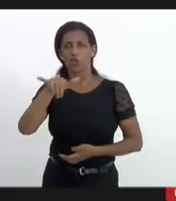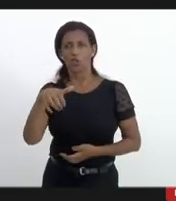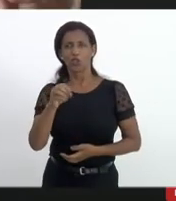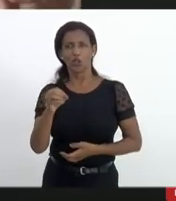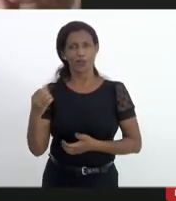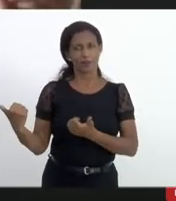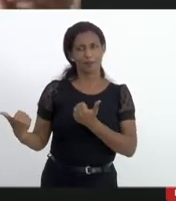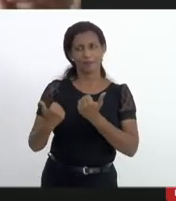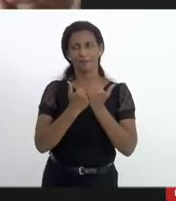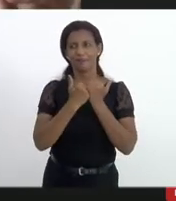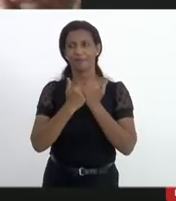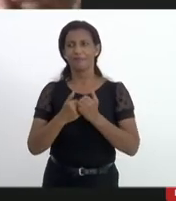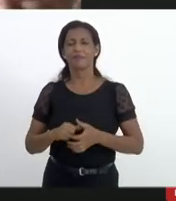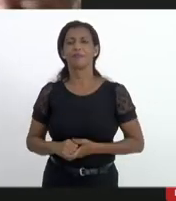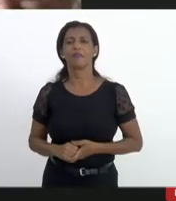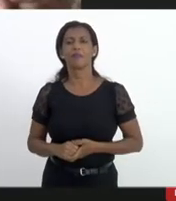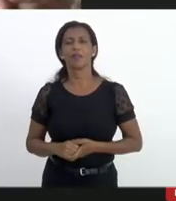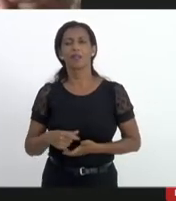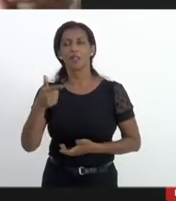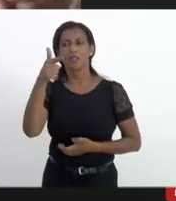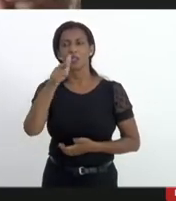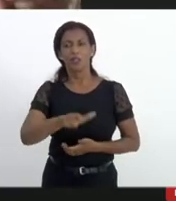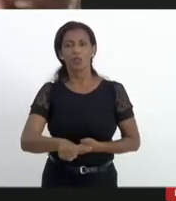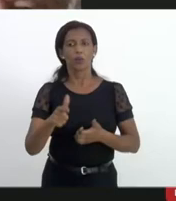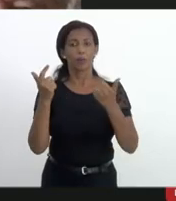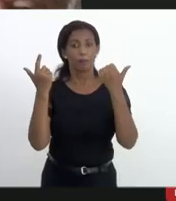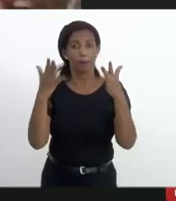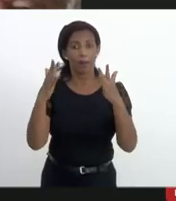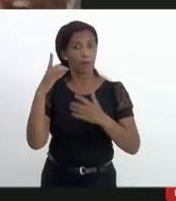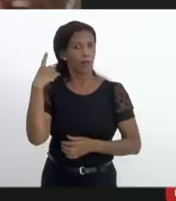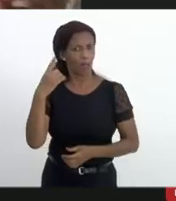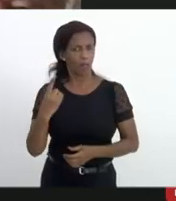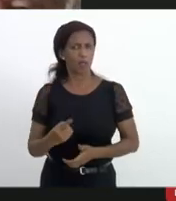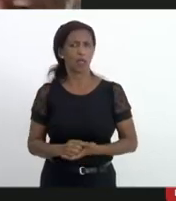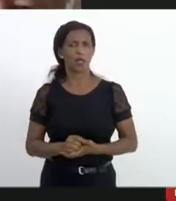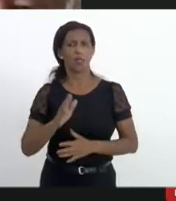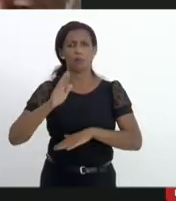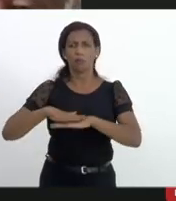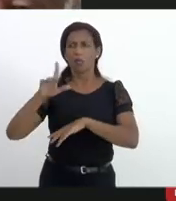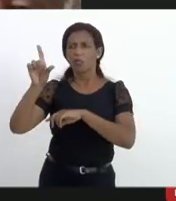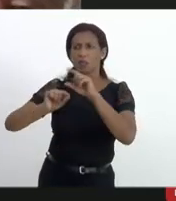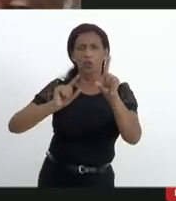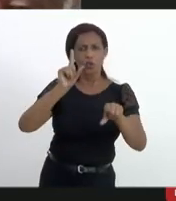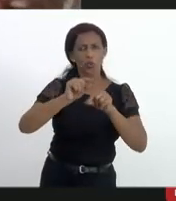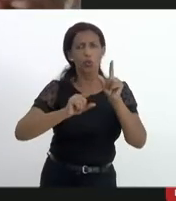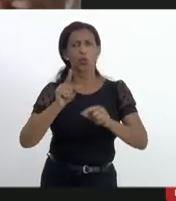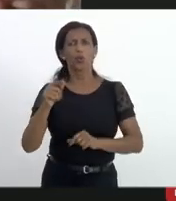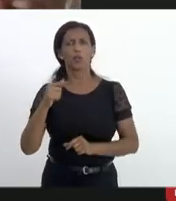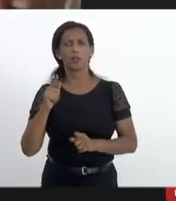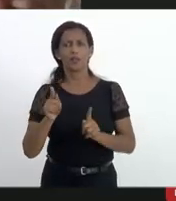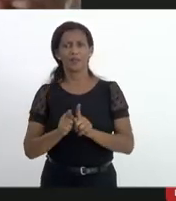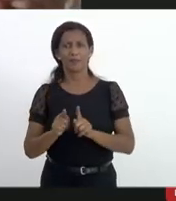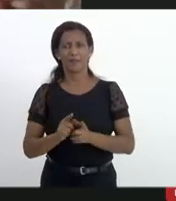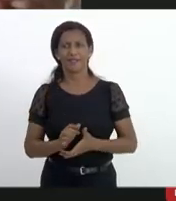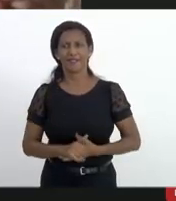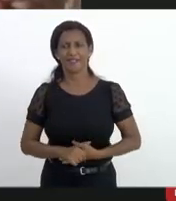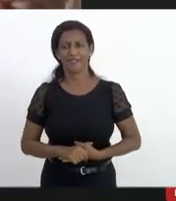assessorando mas mais uma vez Dani também parabéns pelas escolhas que você faz toda semana é uma pena que vai acabar